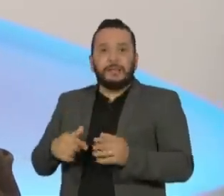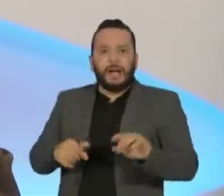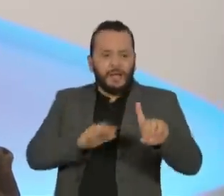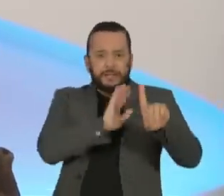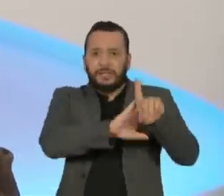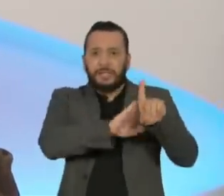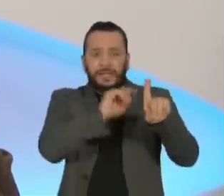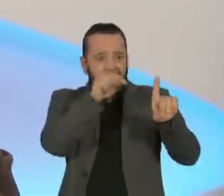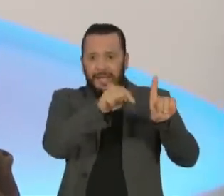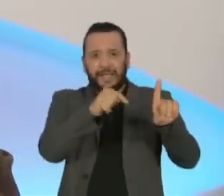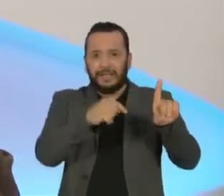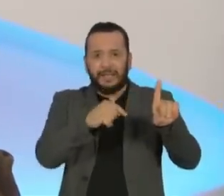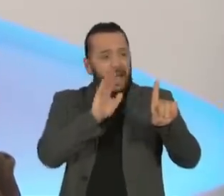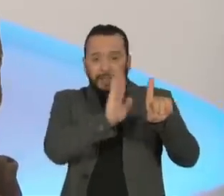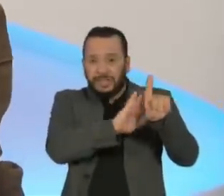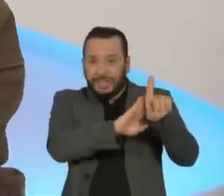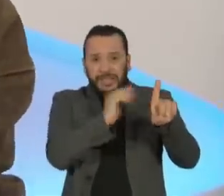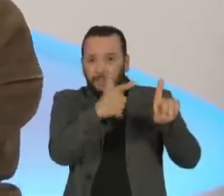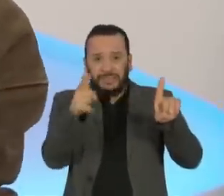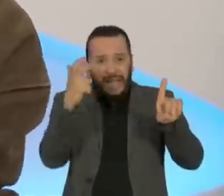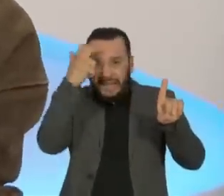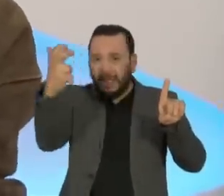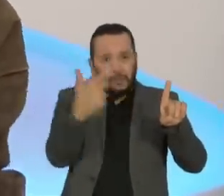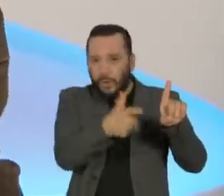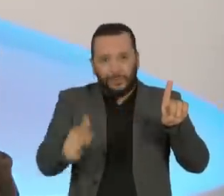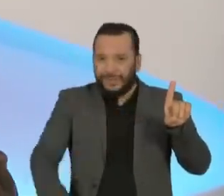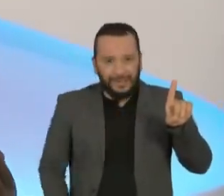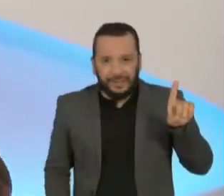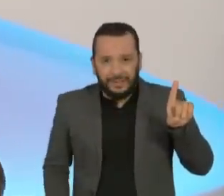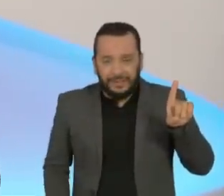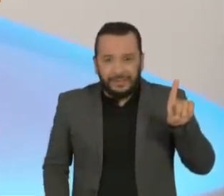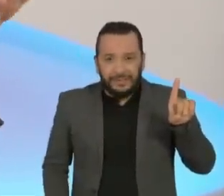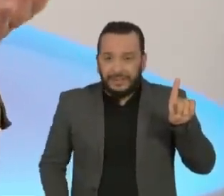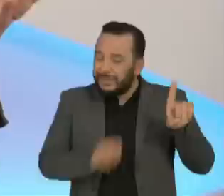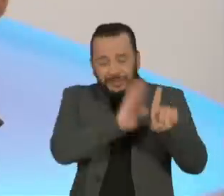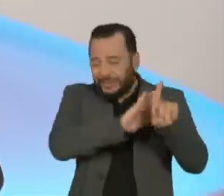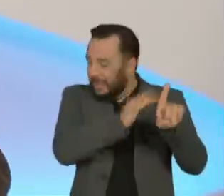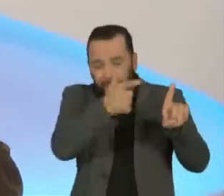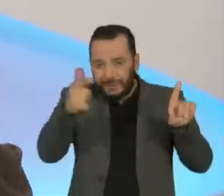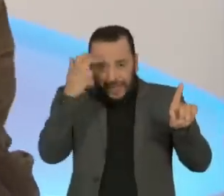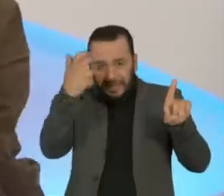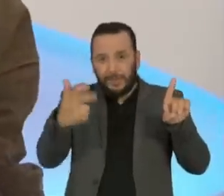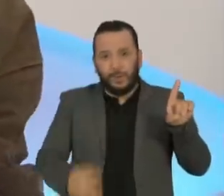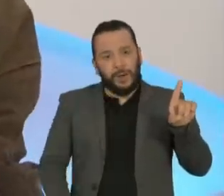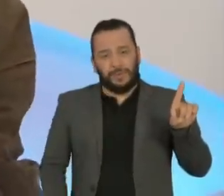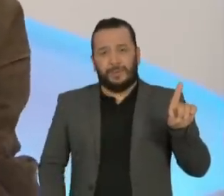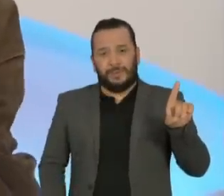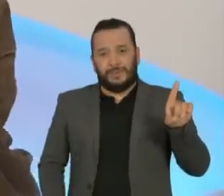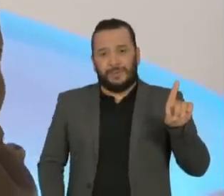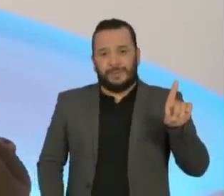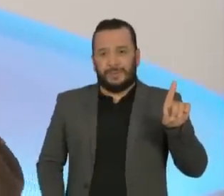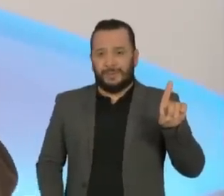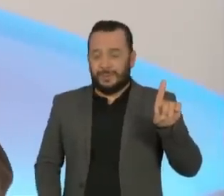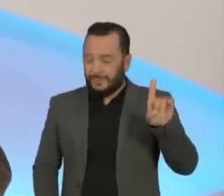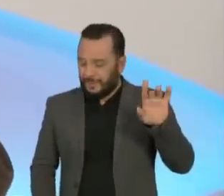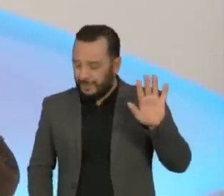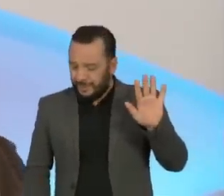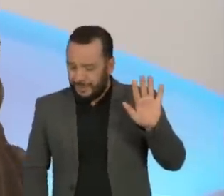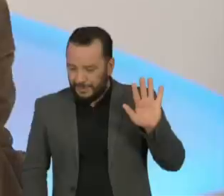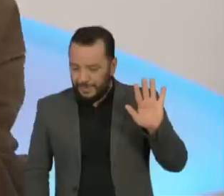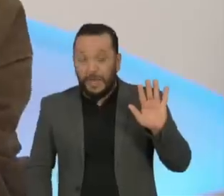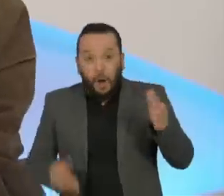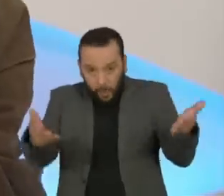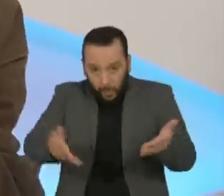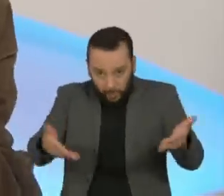a direita tem recalcados. E a direita, quer dizer, eu estou falando de uma maneira ativa, né? Nós